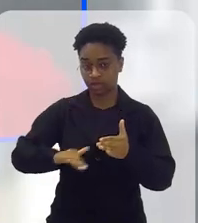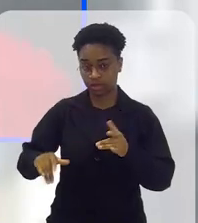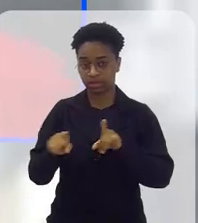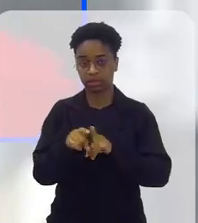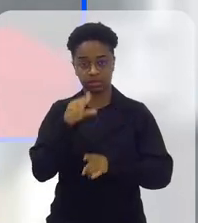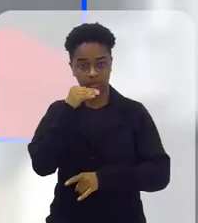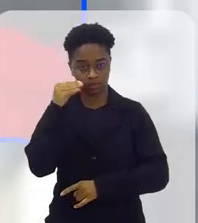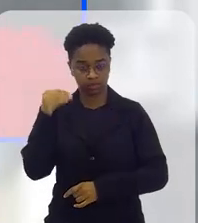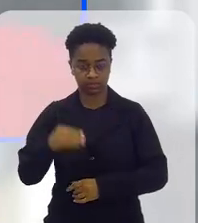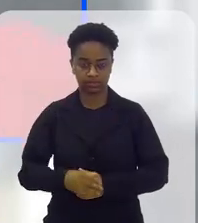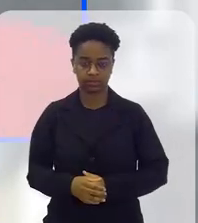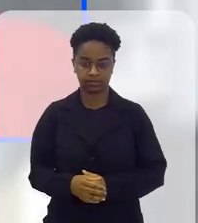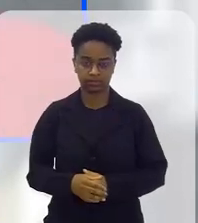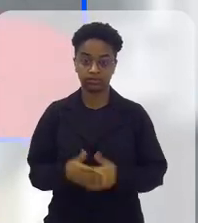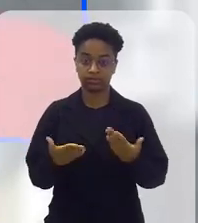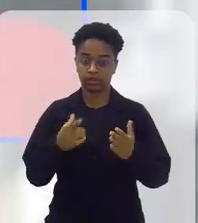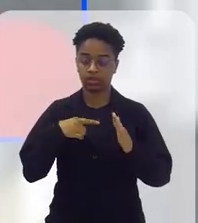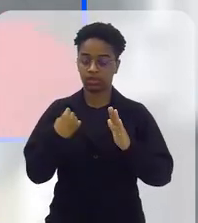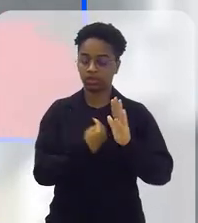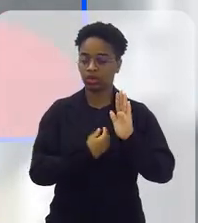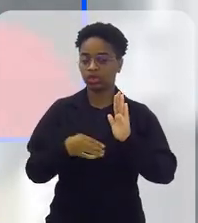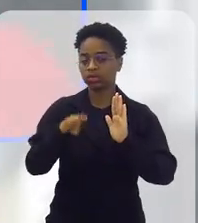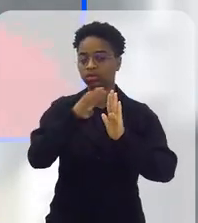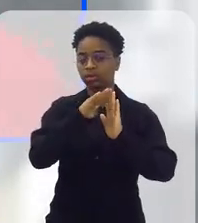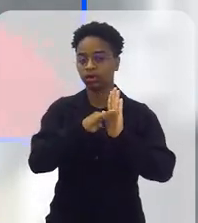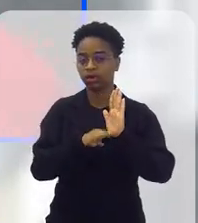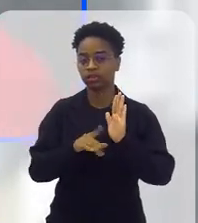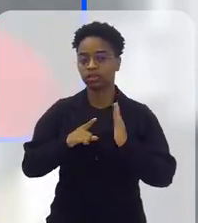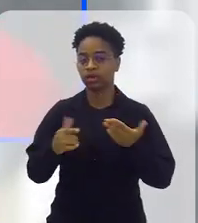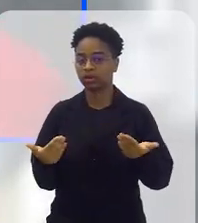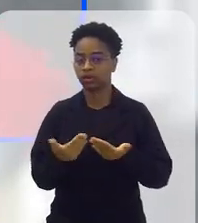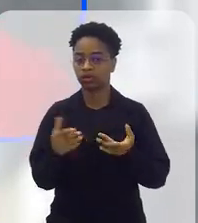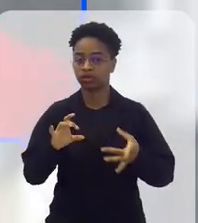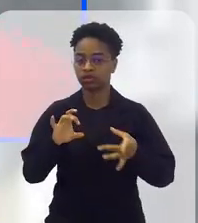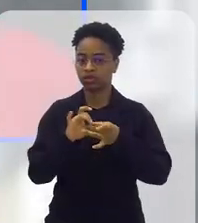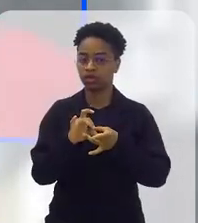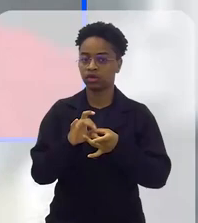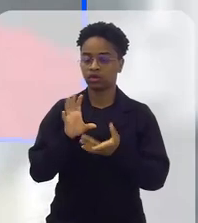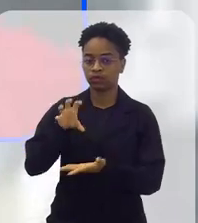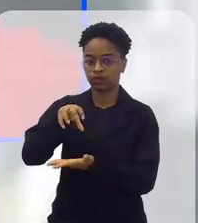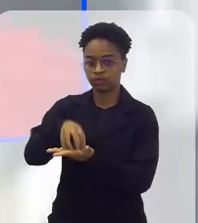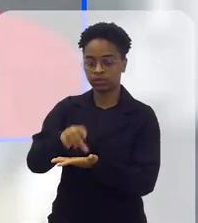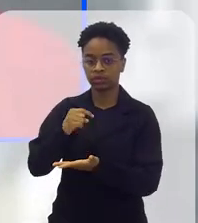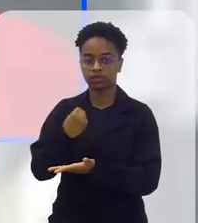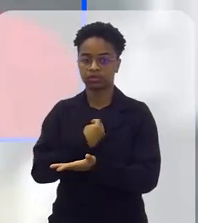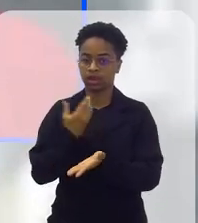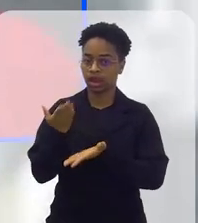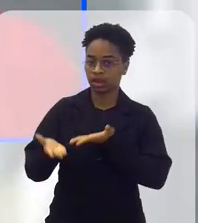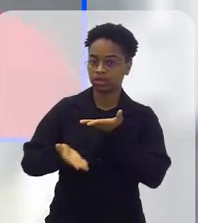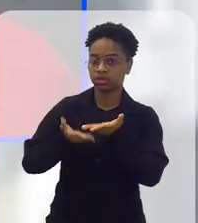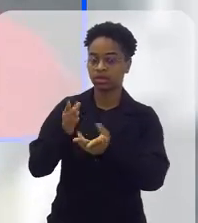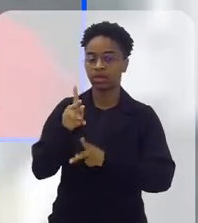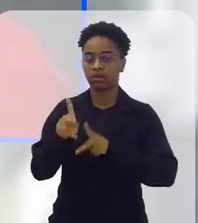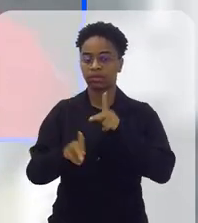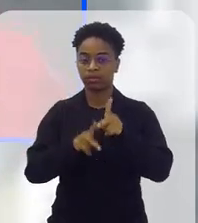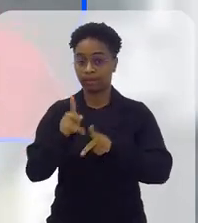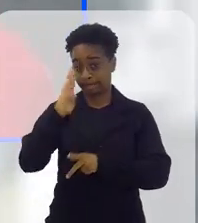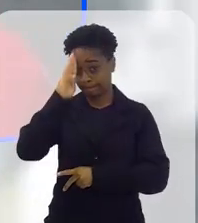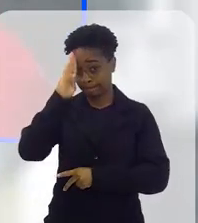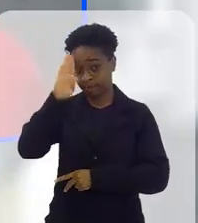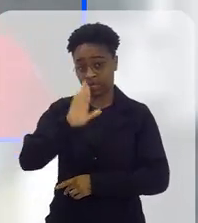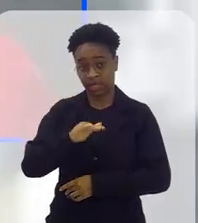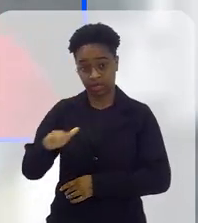adolescentes e crianças. Através dos nossos programas que temos hoje na fundação, conseguimos atender a